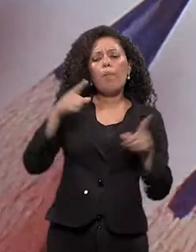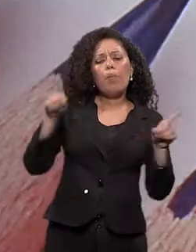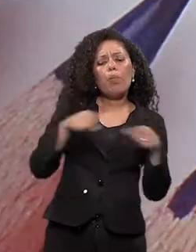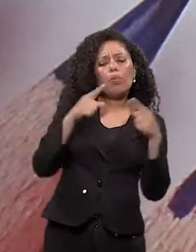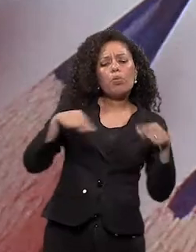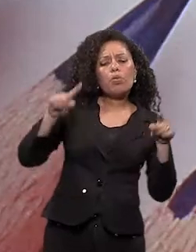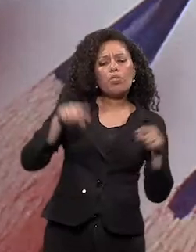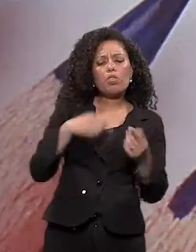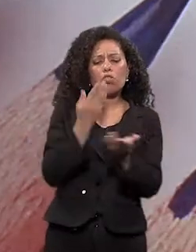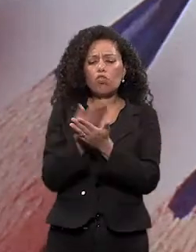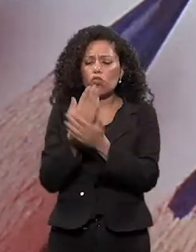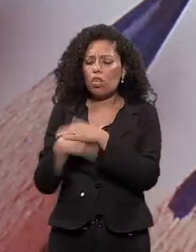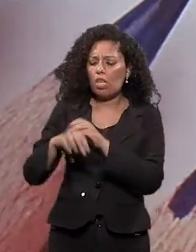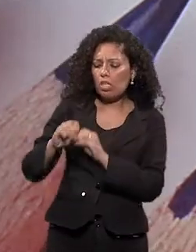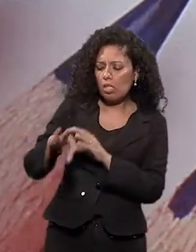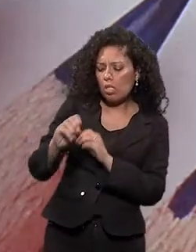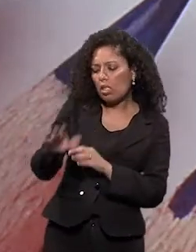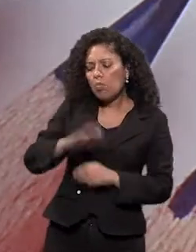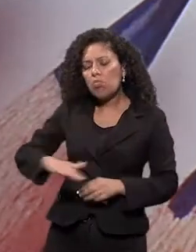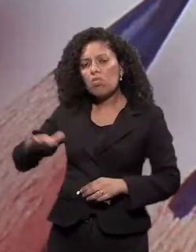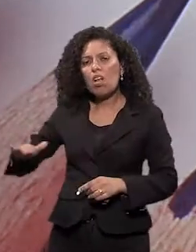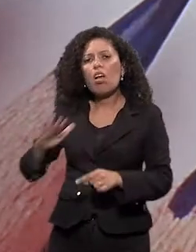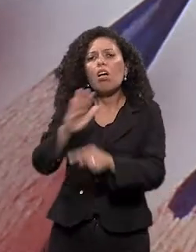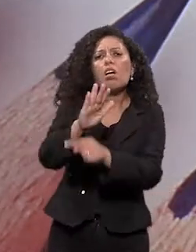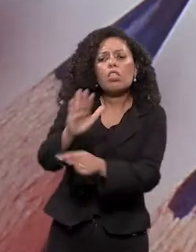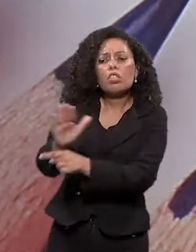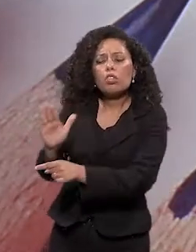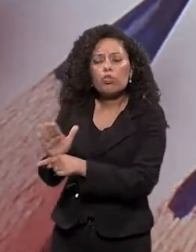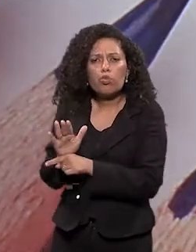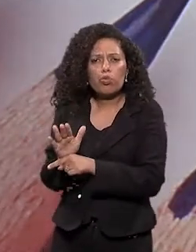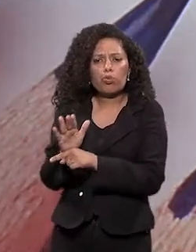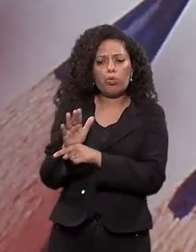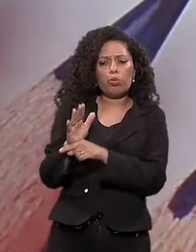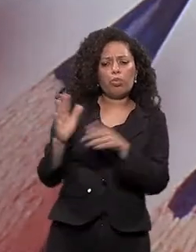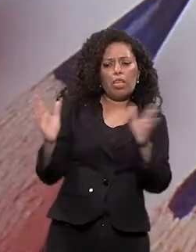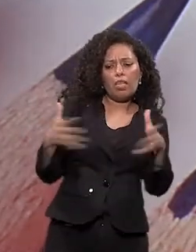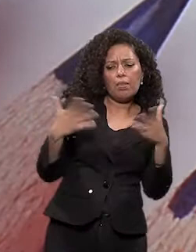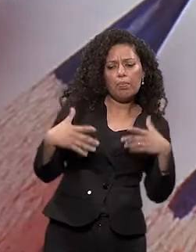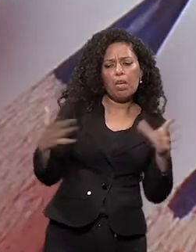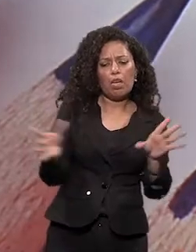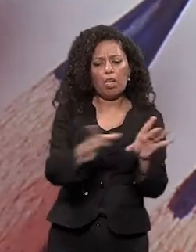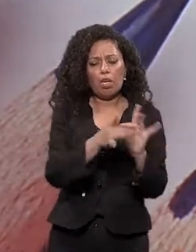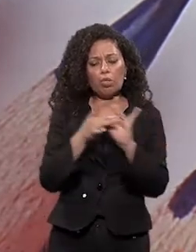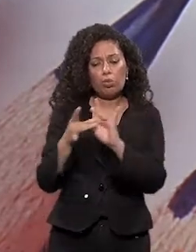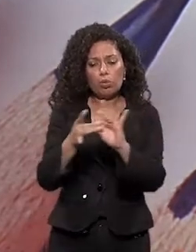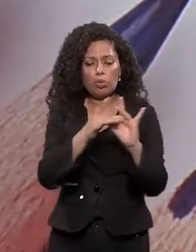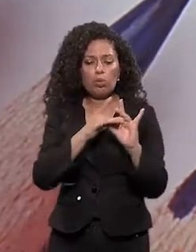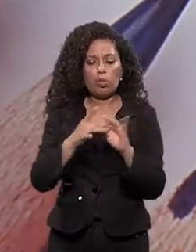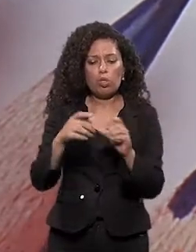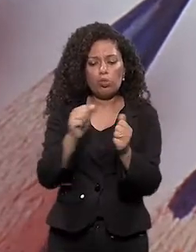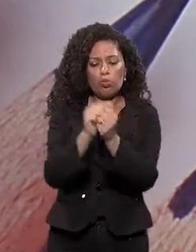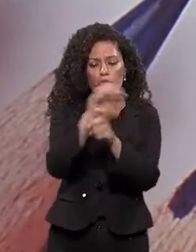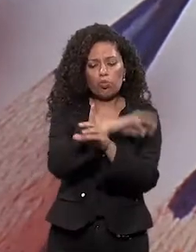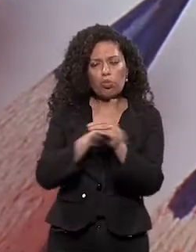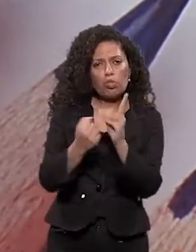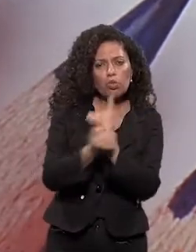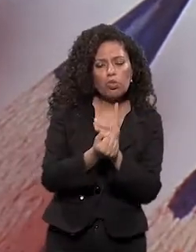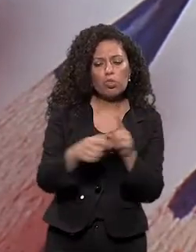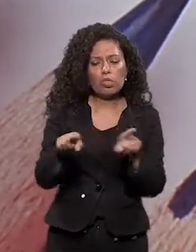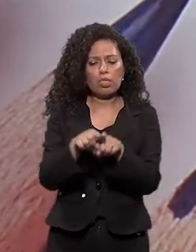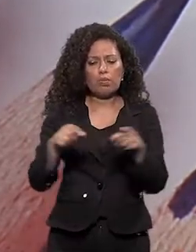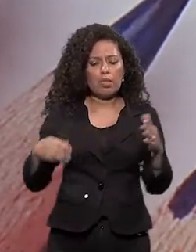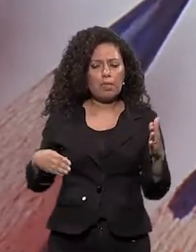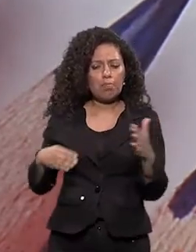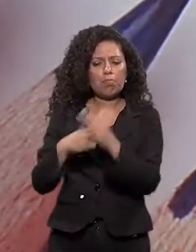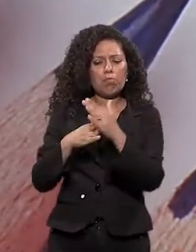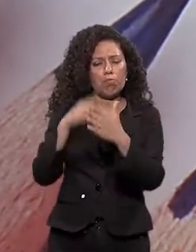A utilização da música na educação infantil pode incentivar a participação, a cooperação, a socialização